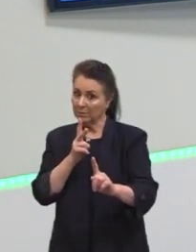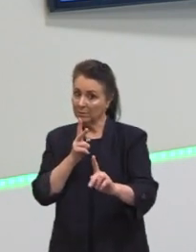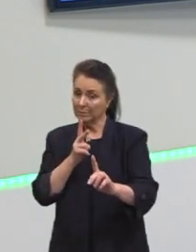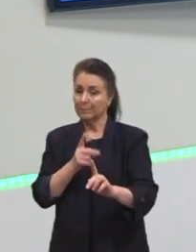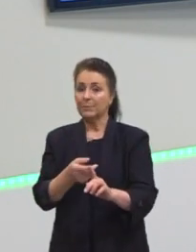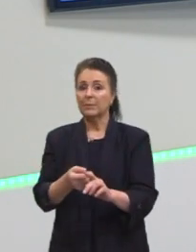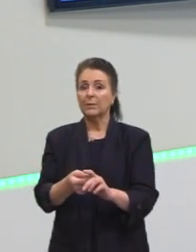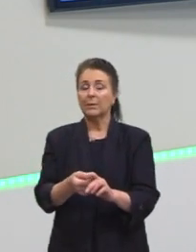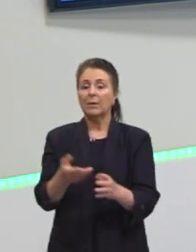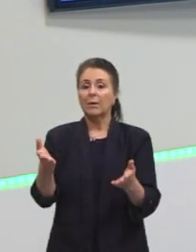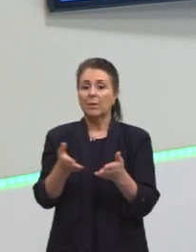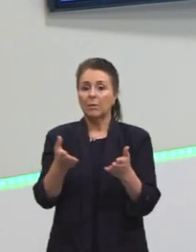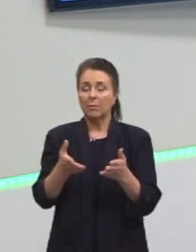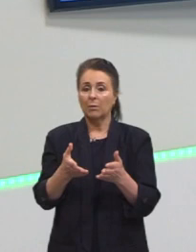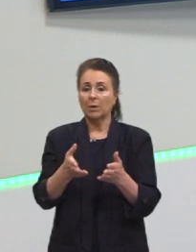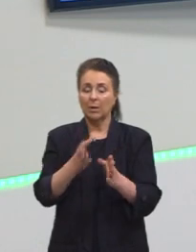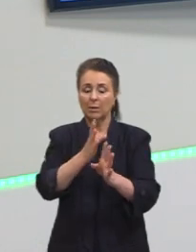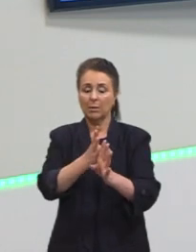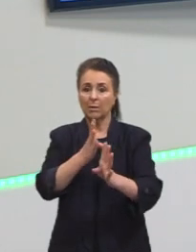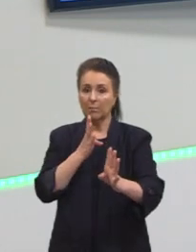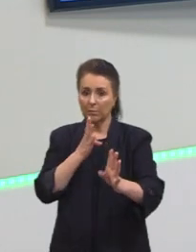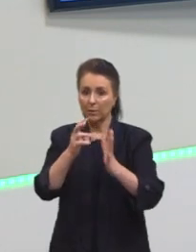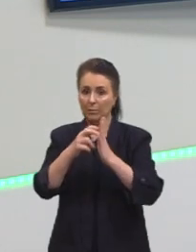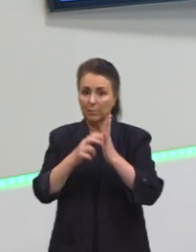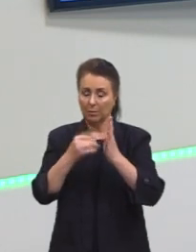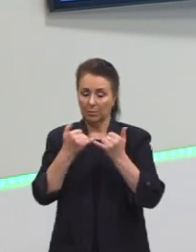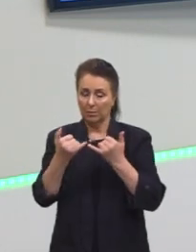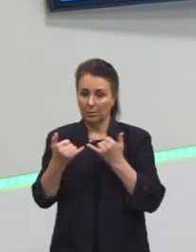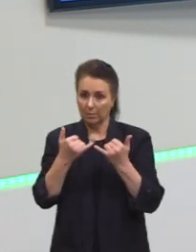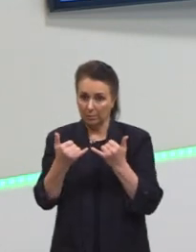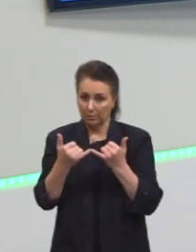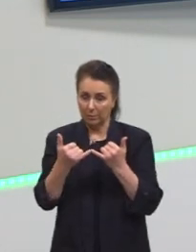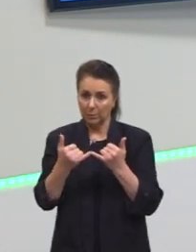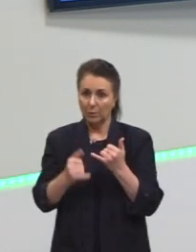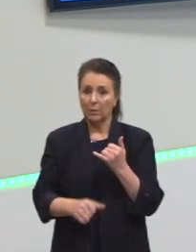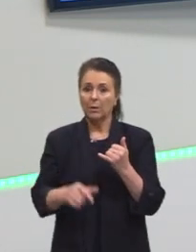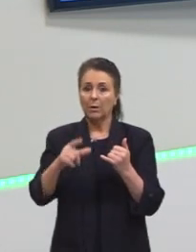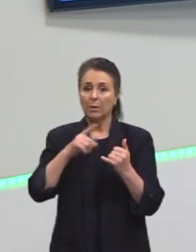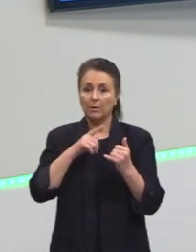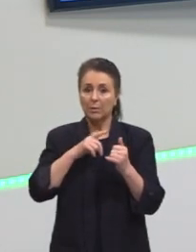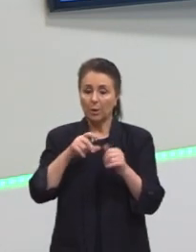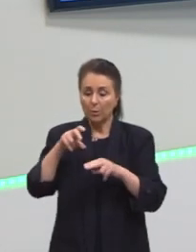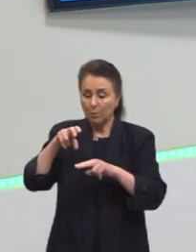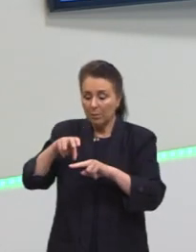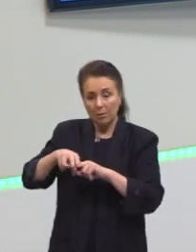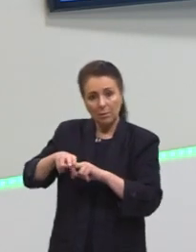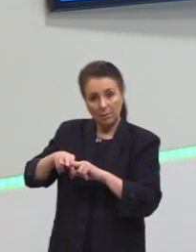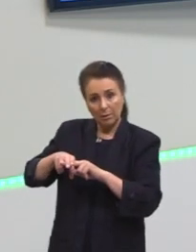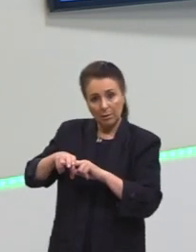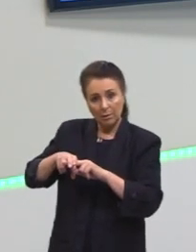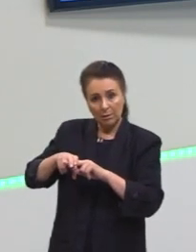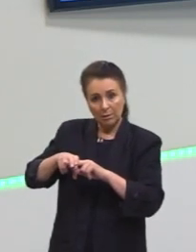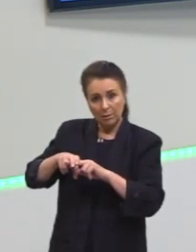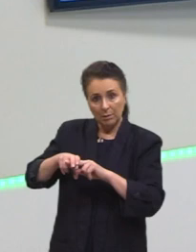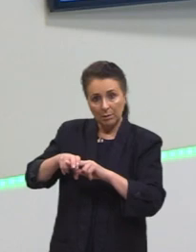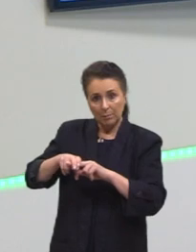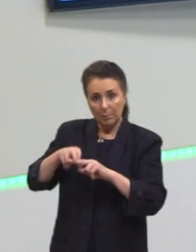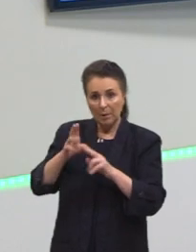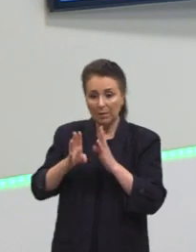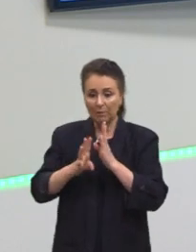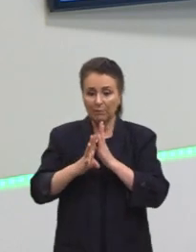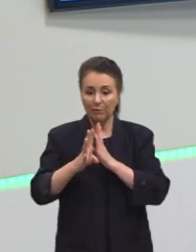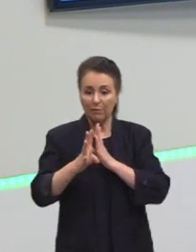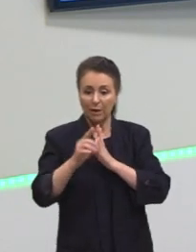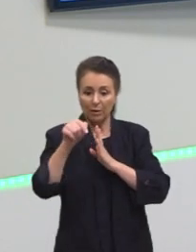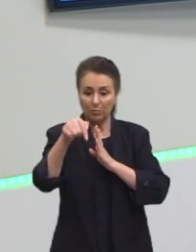Agora, ainda na fila de um banco, eu tenho ali um banquinho para sentar ali na primeira opção da fila, né? E